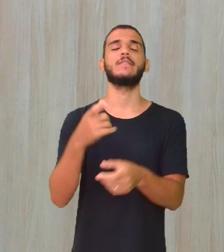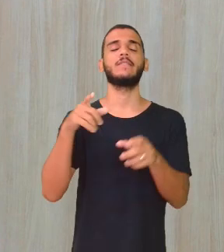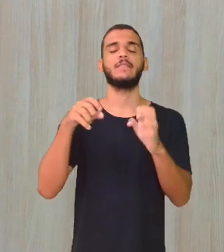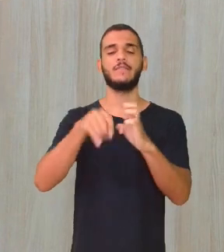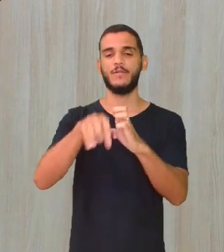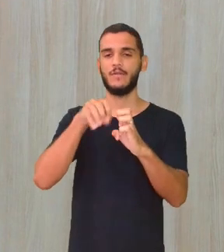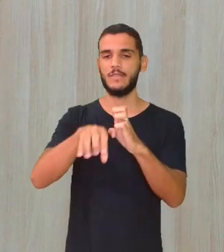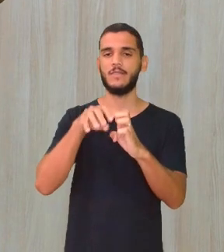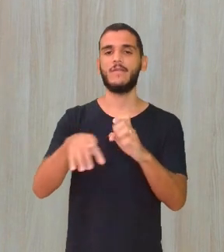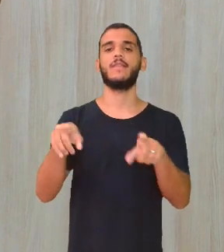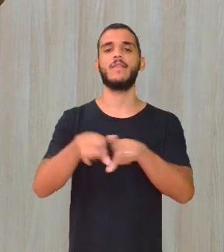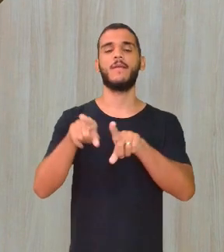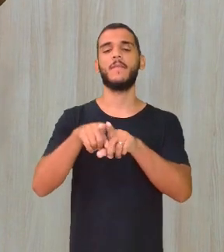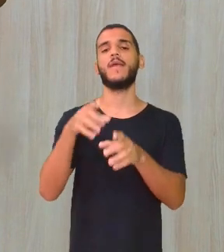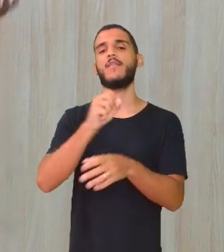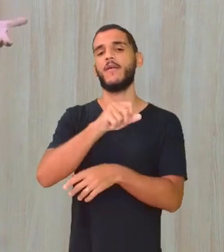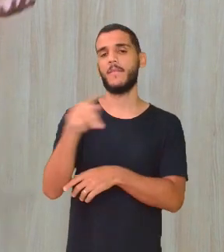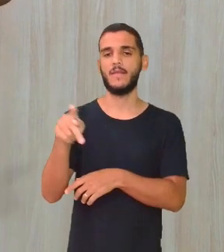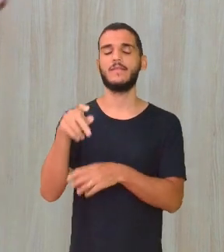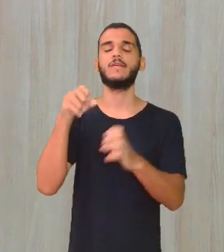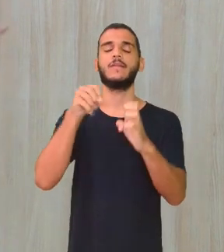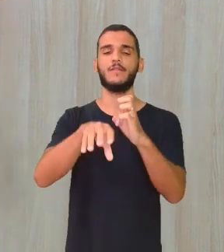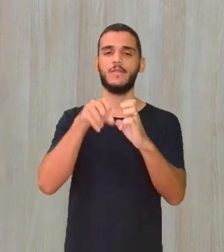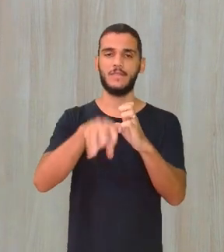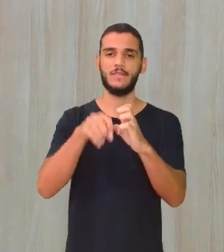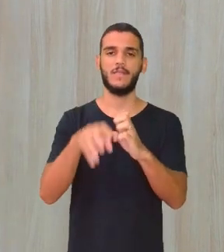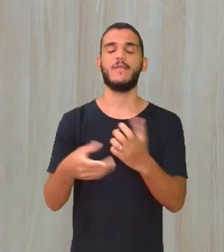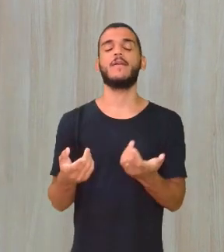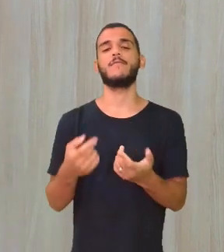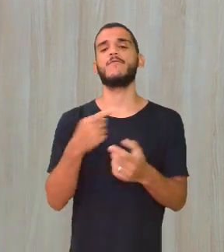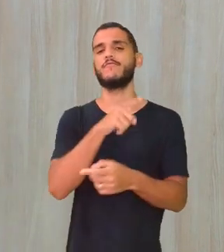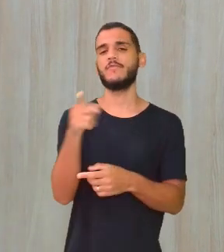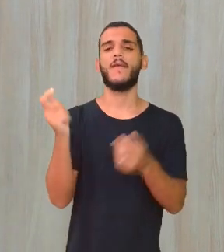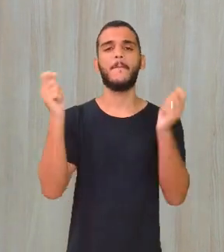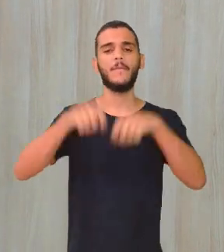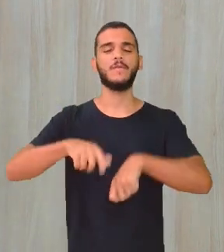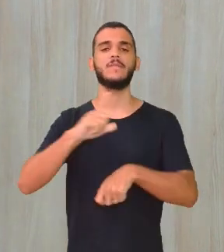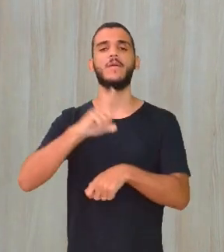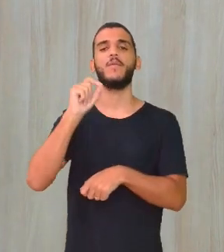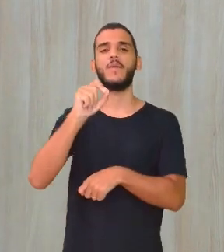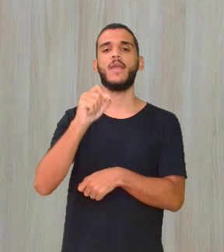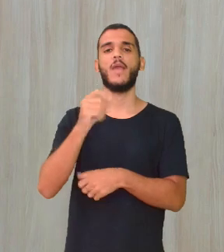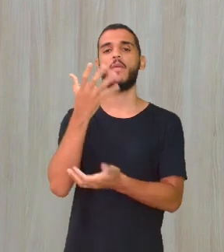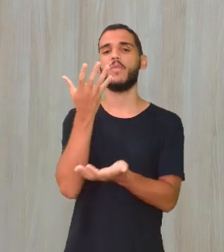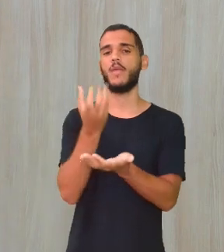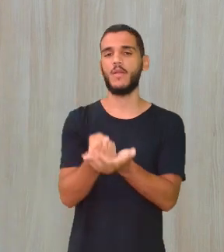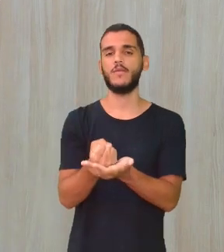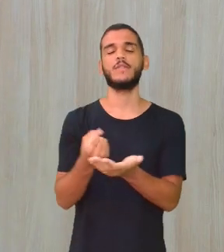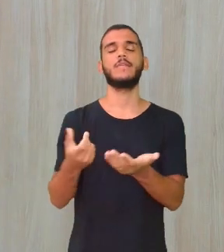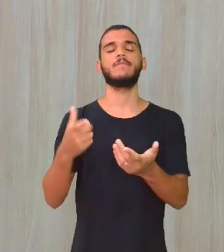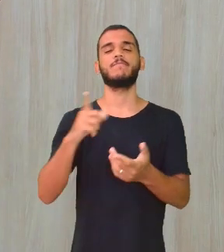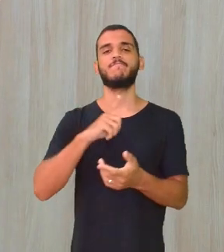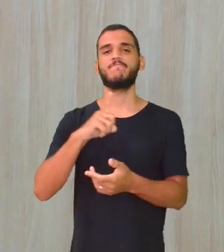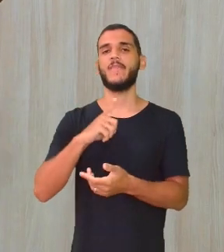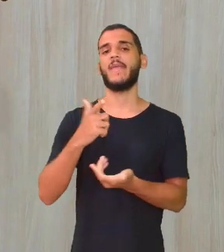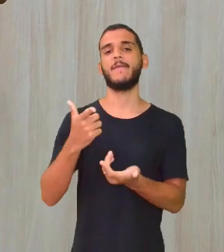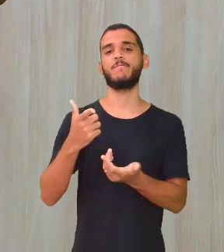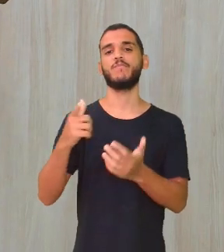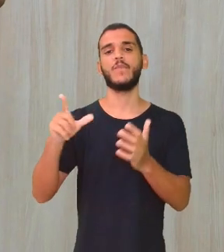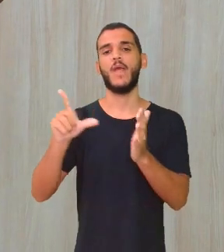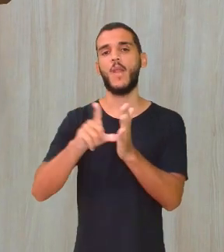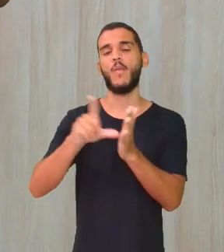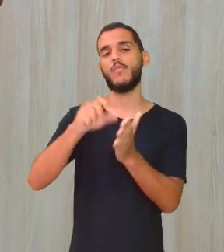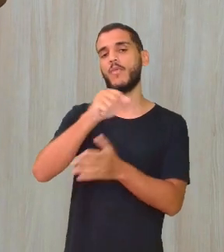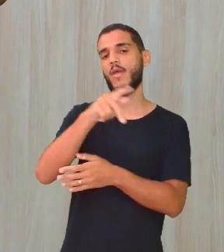quanto no nosso aplicativo Educa Recife, que vocês podem fazer o download ou pelas lojas de aplicativo